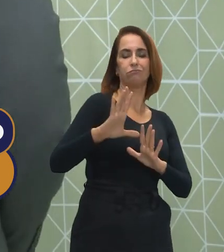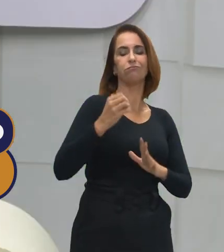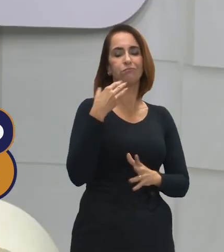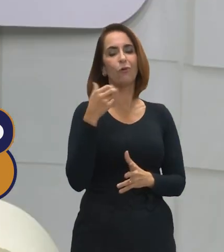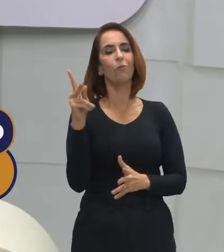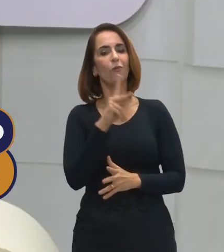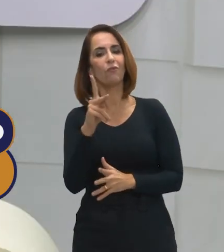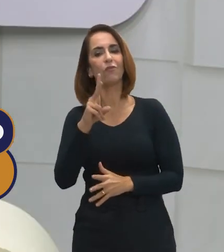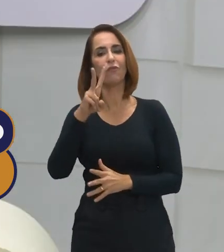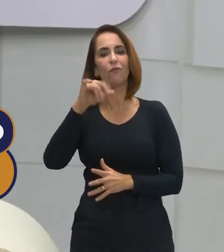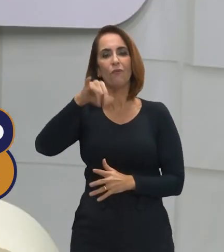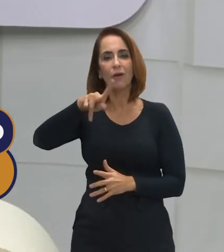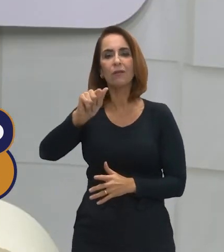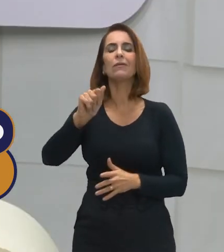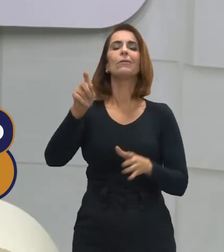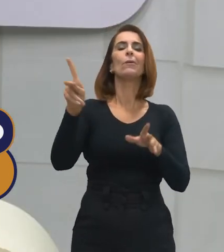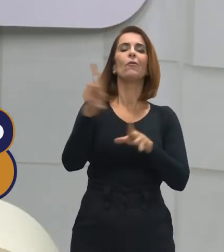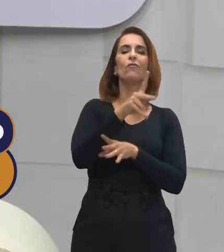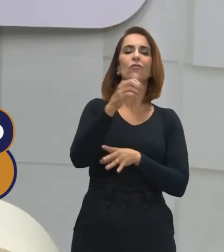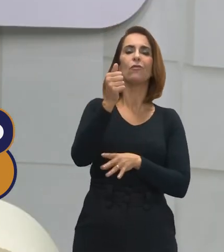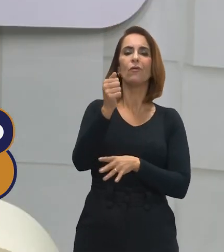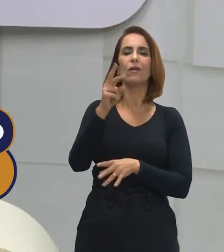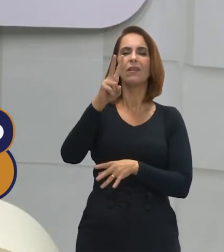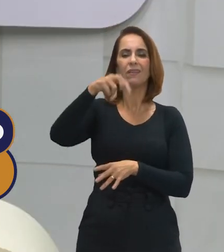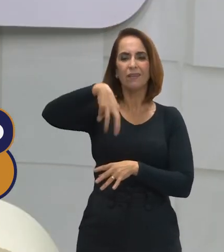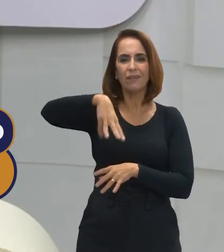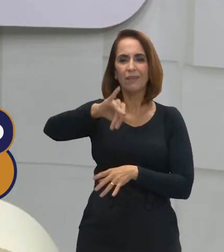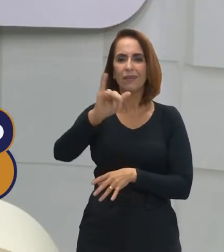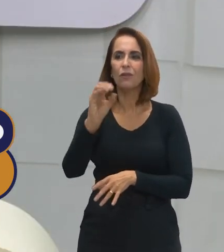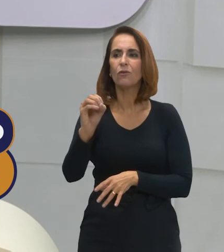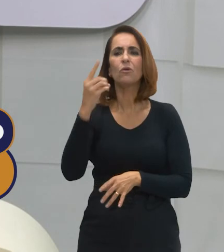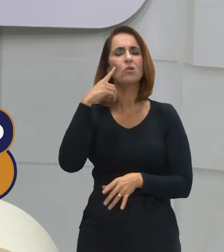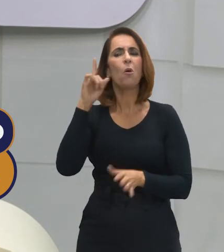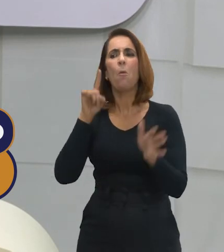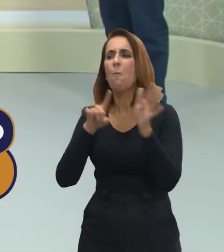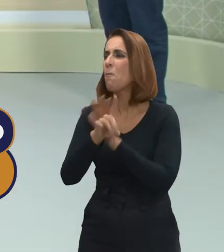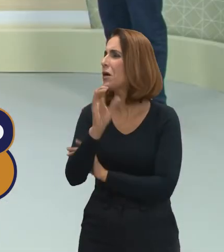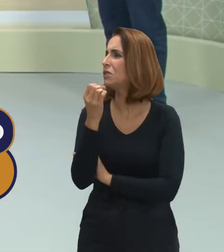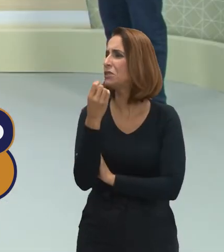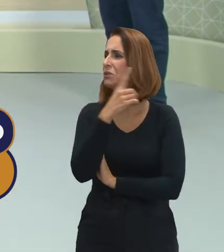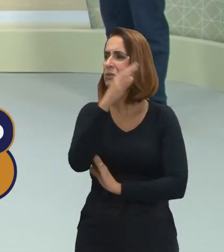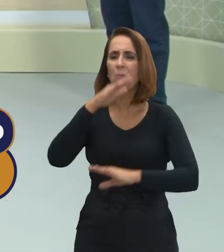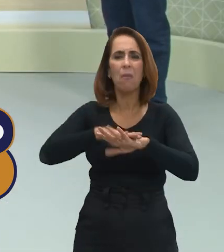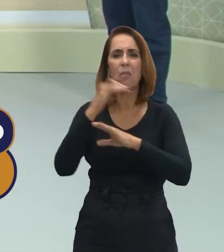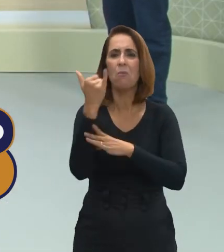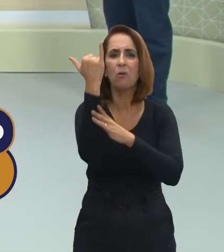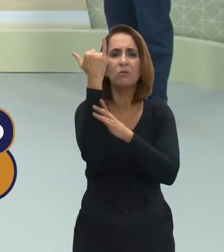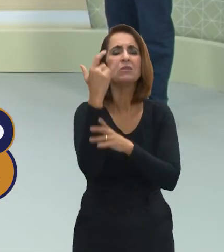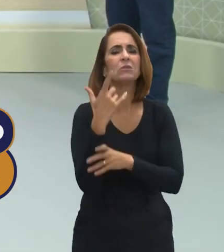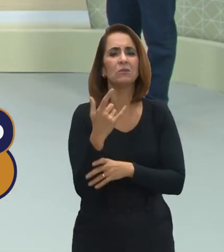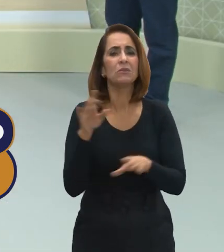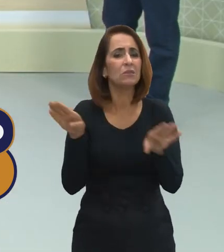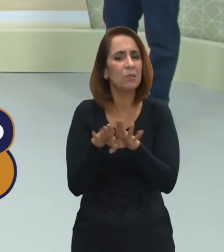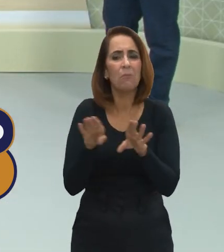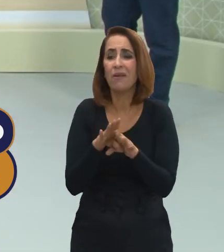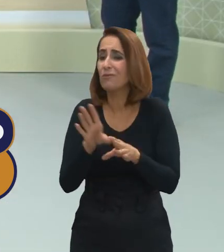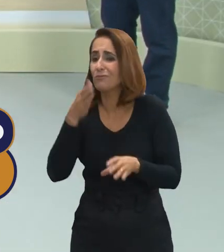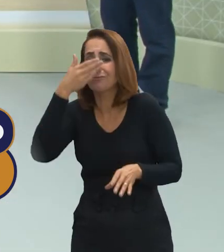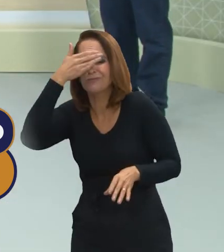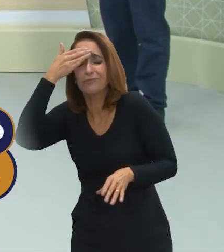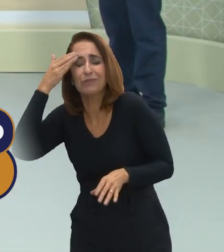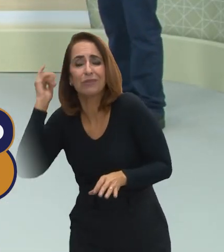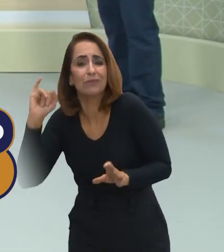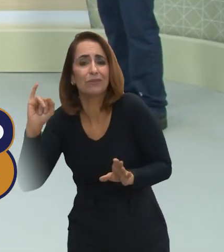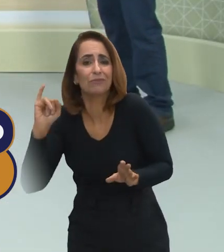muito bom, professor Wander, professor Adriano, professor... deixar mais uma questão aqui que é muito importante, gente. Também, não